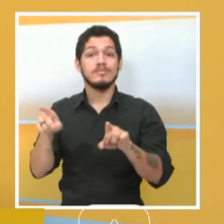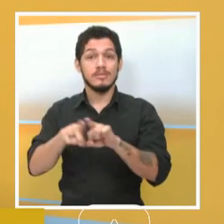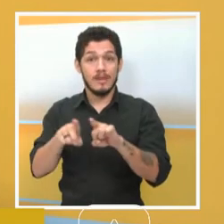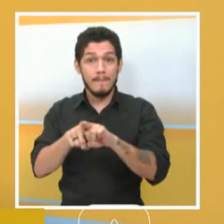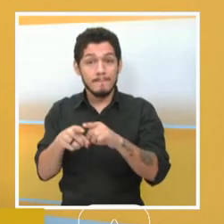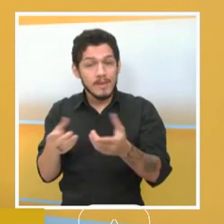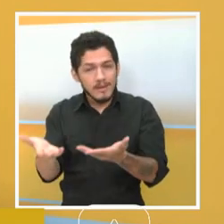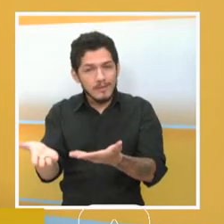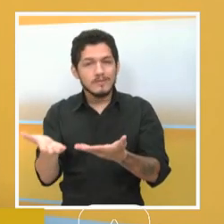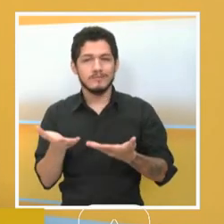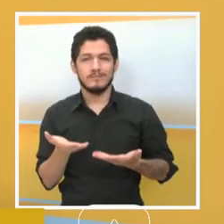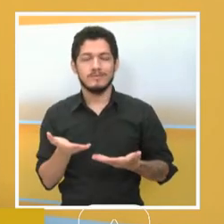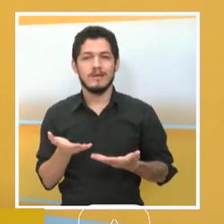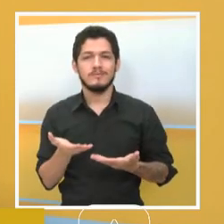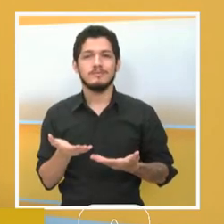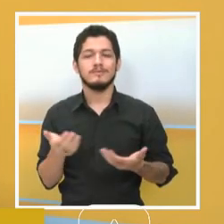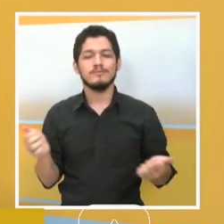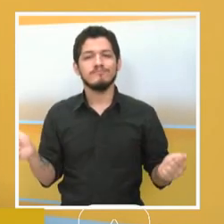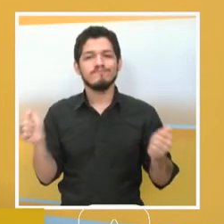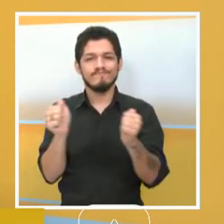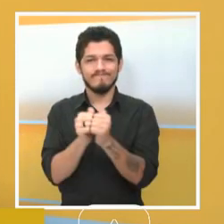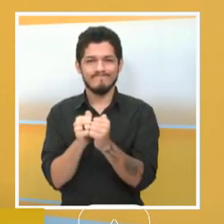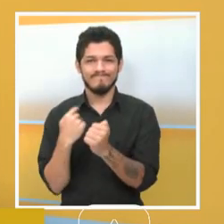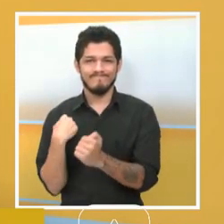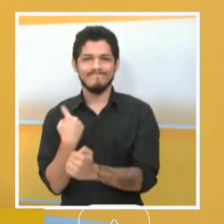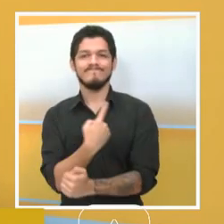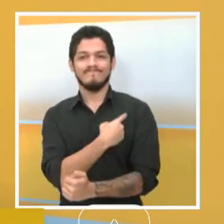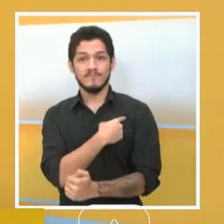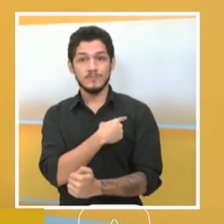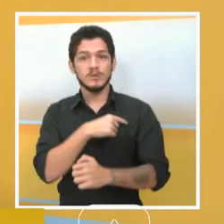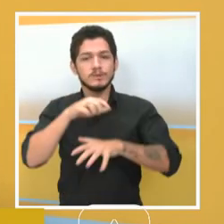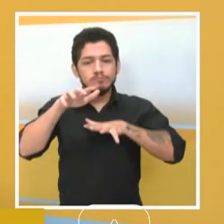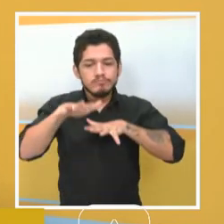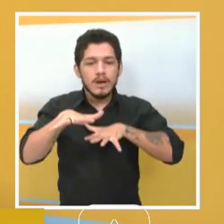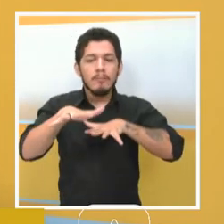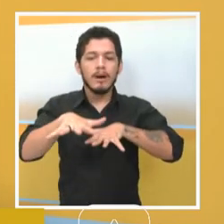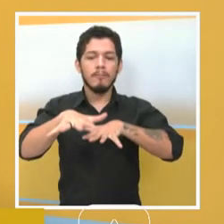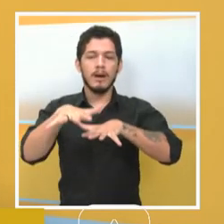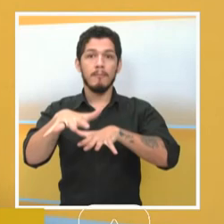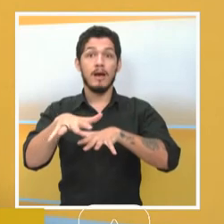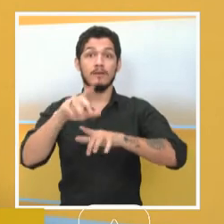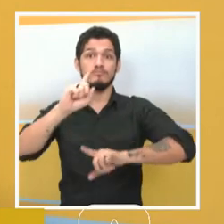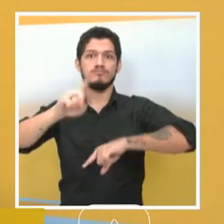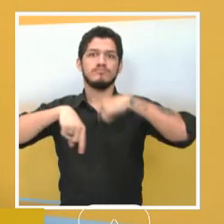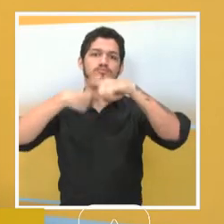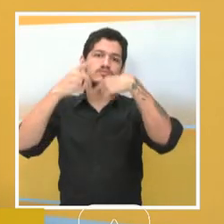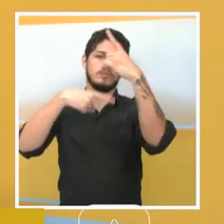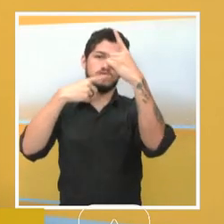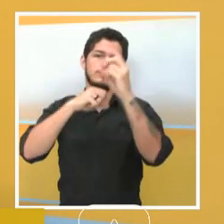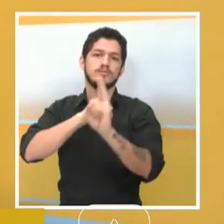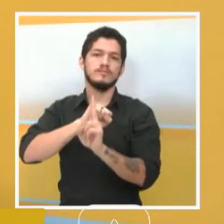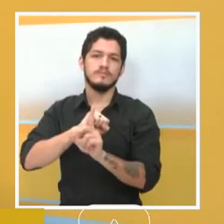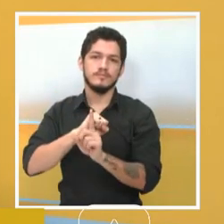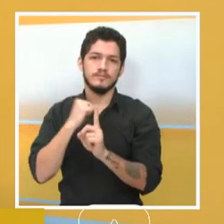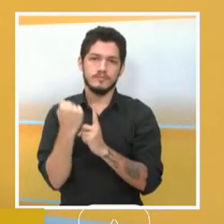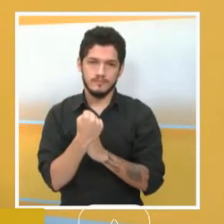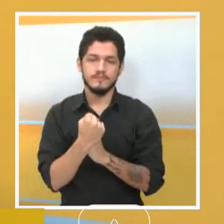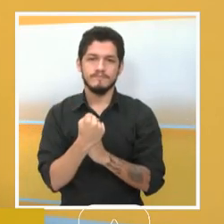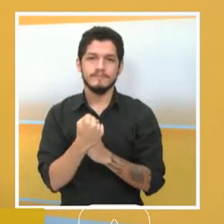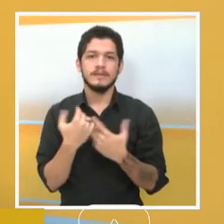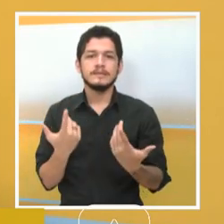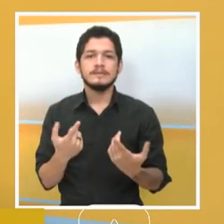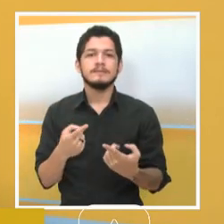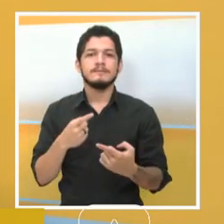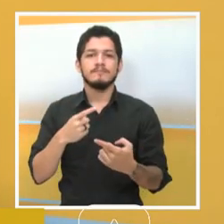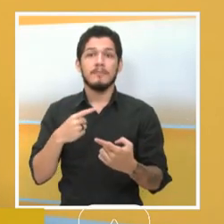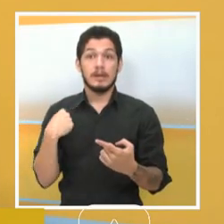para juntar-se a nós nesse movimento de transformação social pela educação, para que a gente possa, de